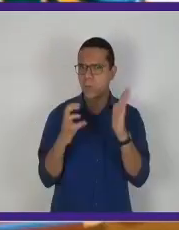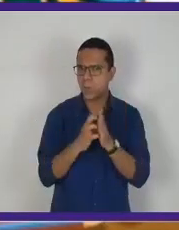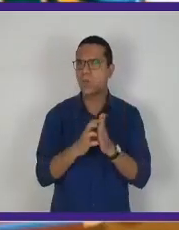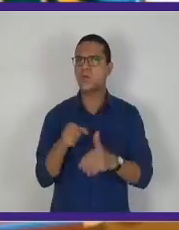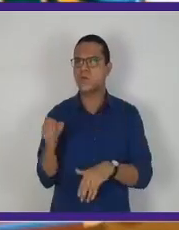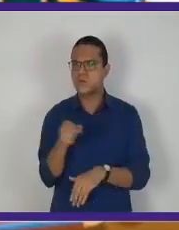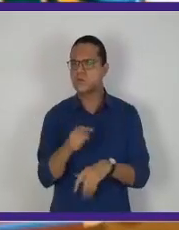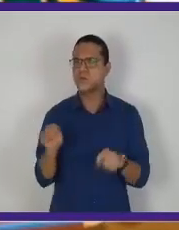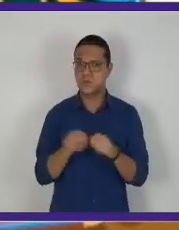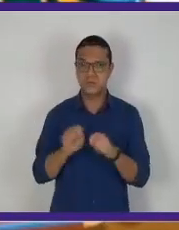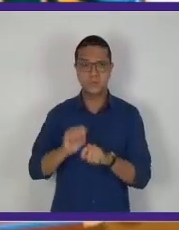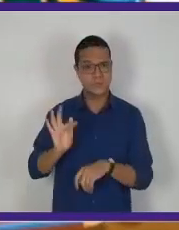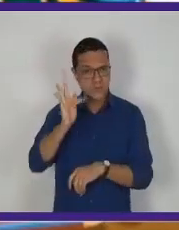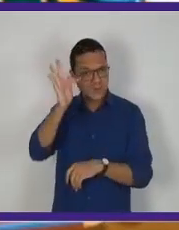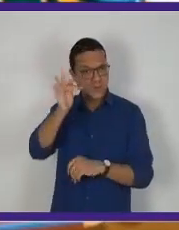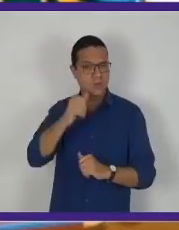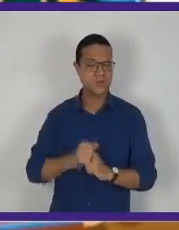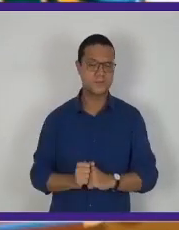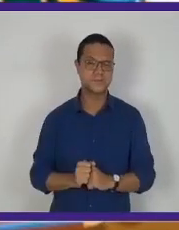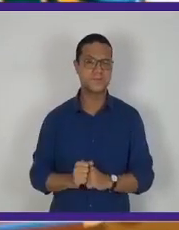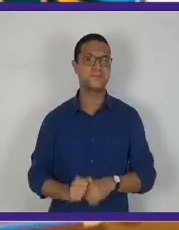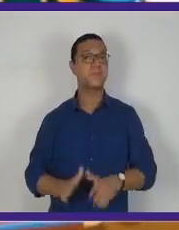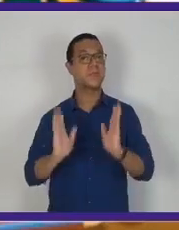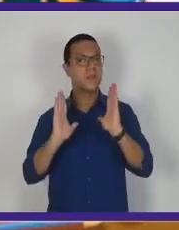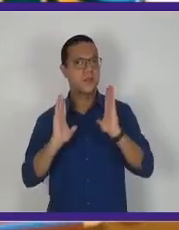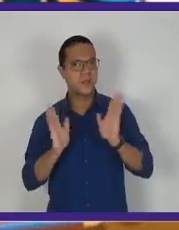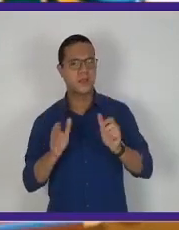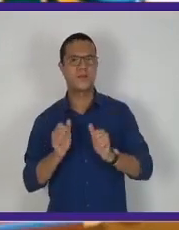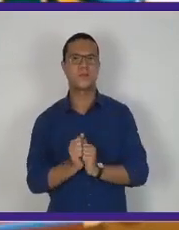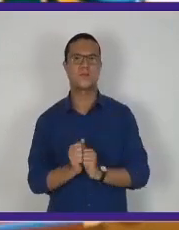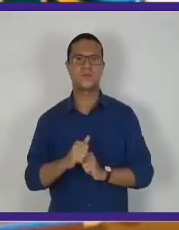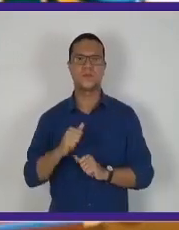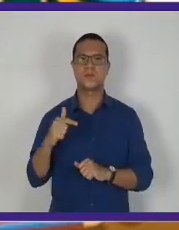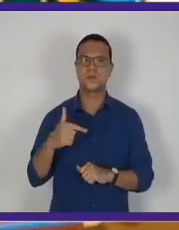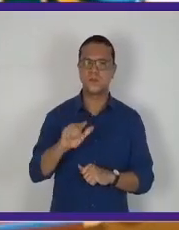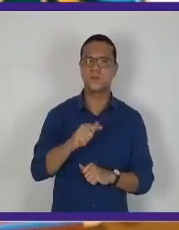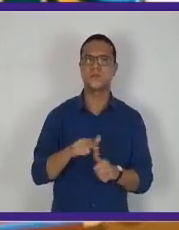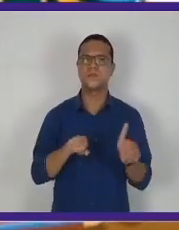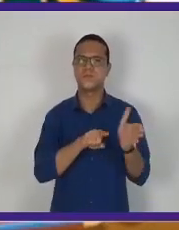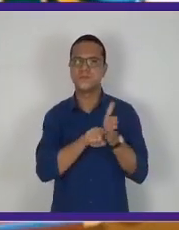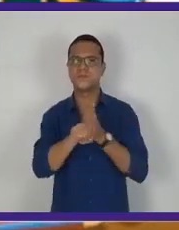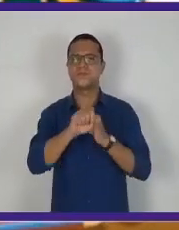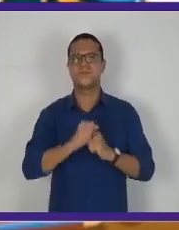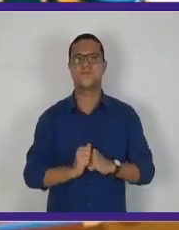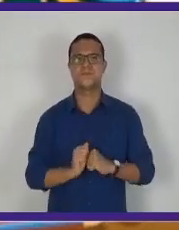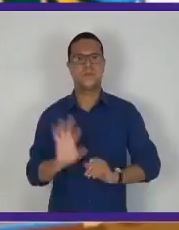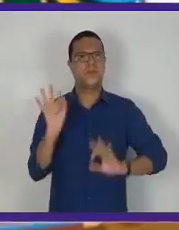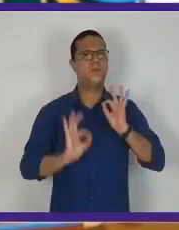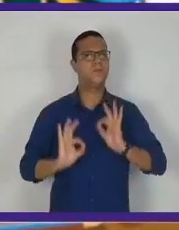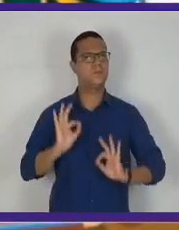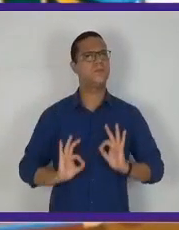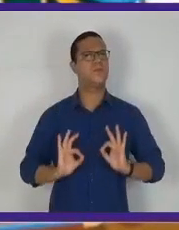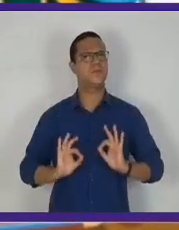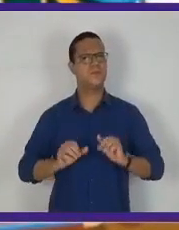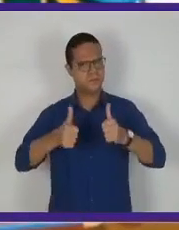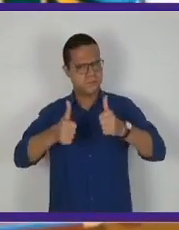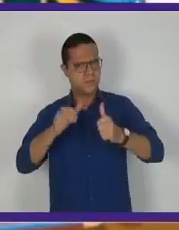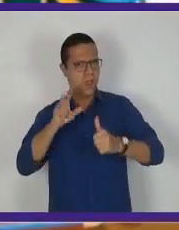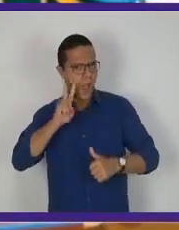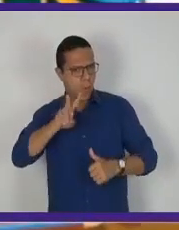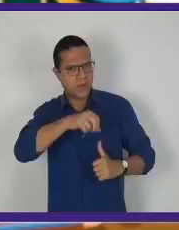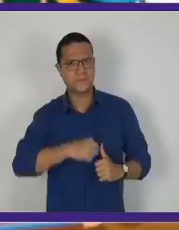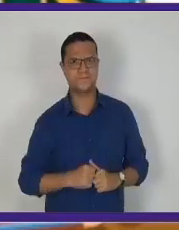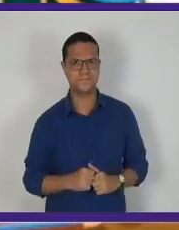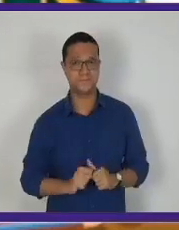provinha do concurso que vocês irão fazer. Vamos agora para a próxima questão. Todo mundo preparado?